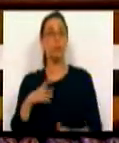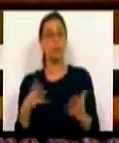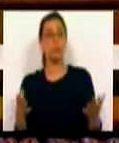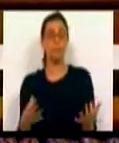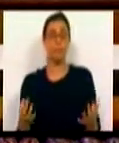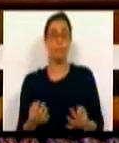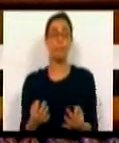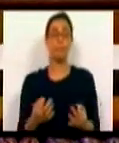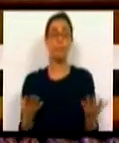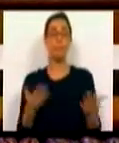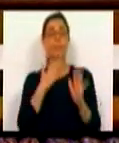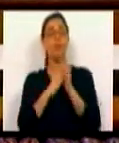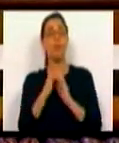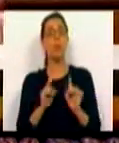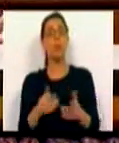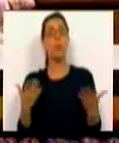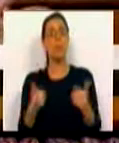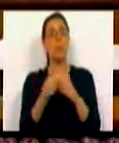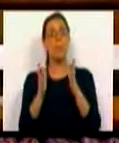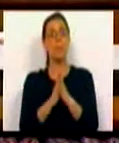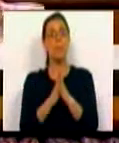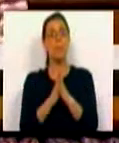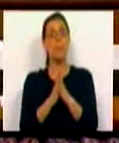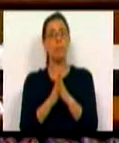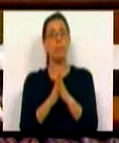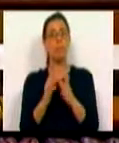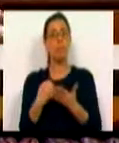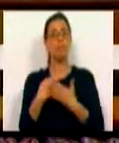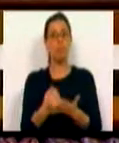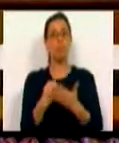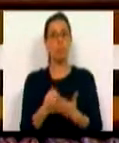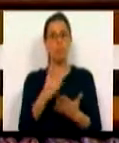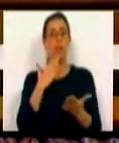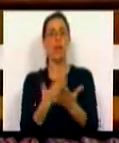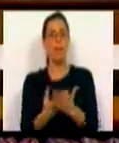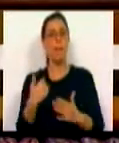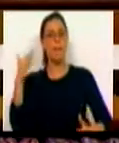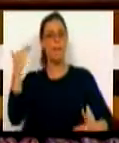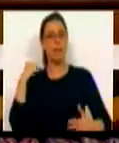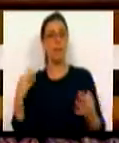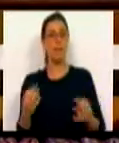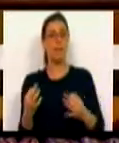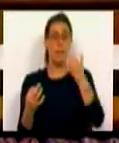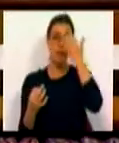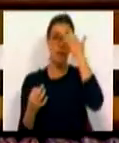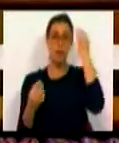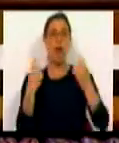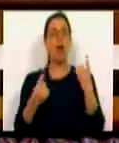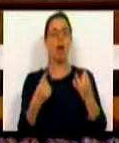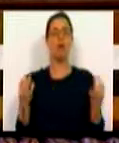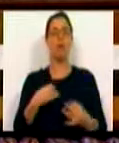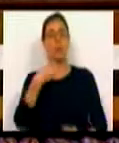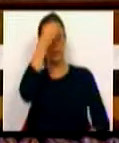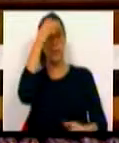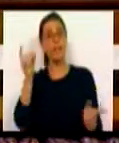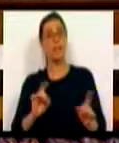Obviamente, aproveitando todos os passos e contributos dados no passado, e alguns foram dados, não devemos